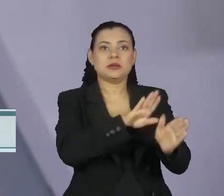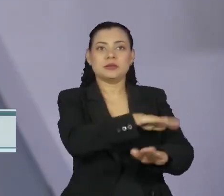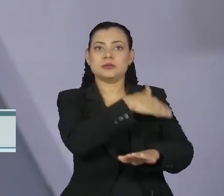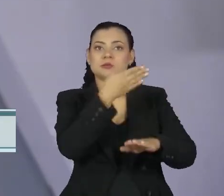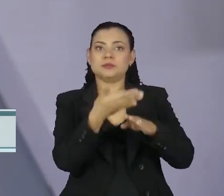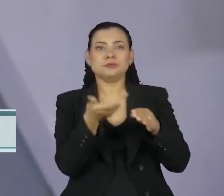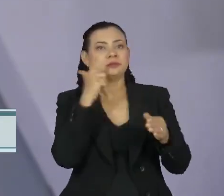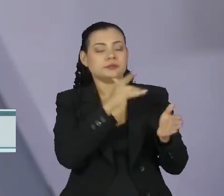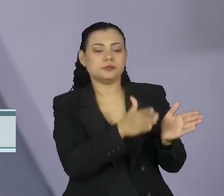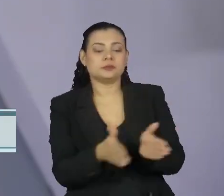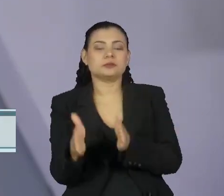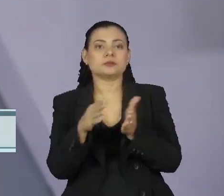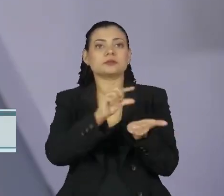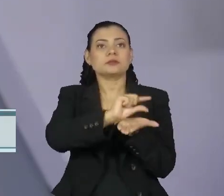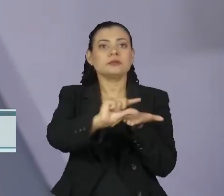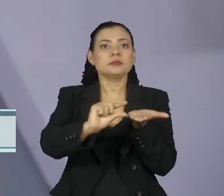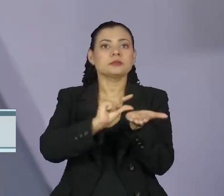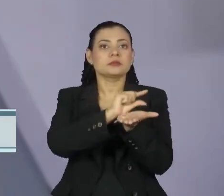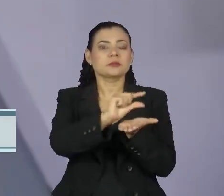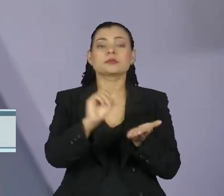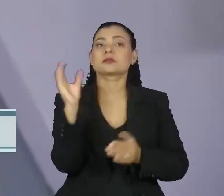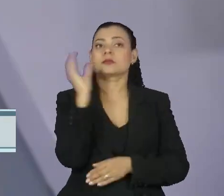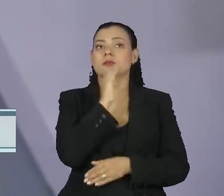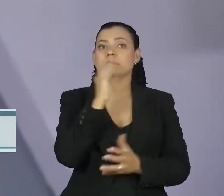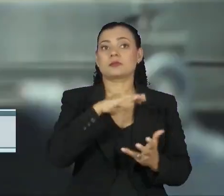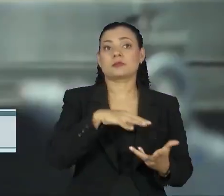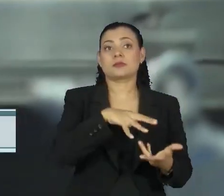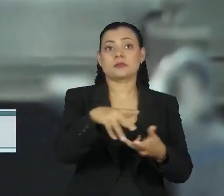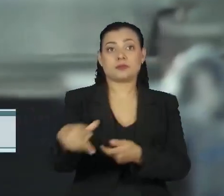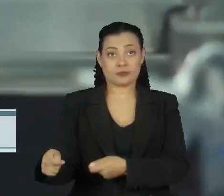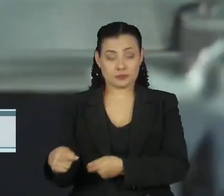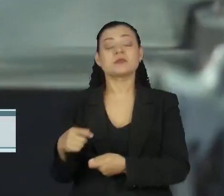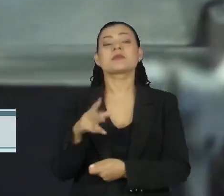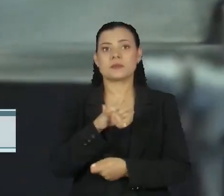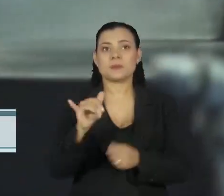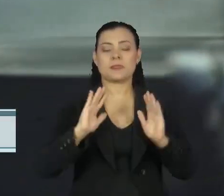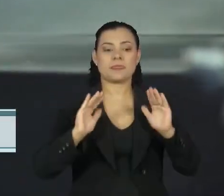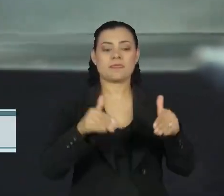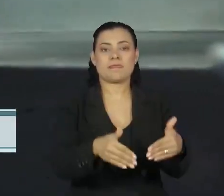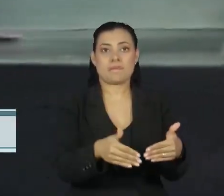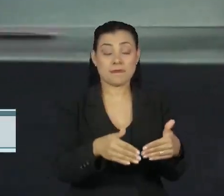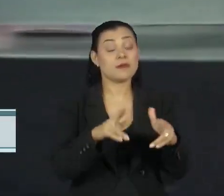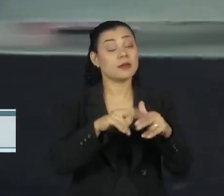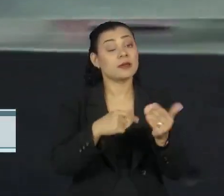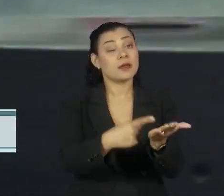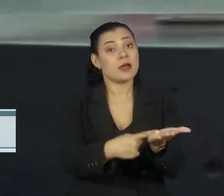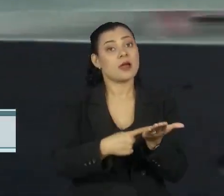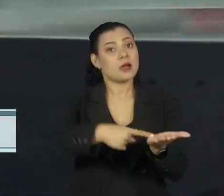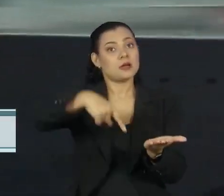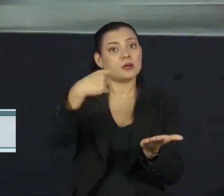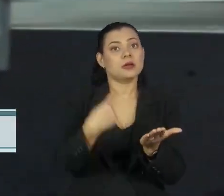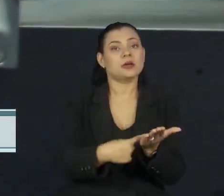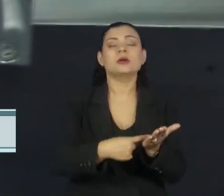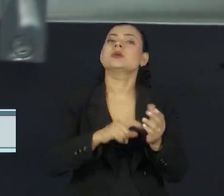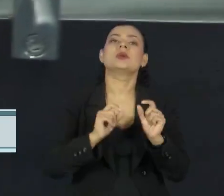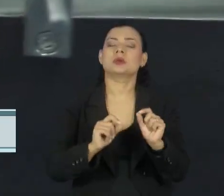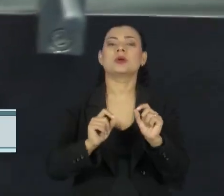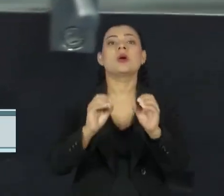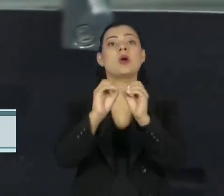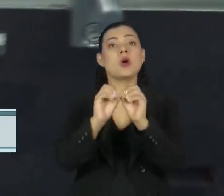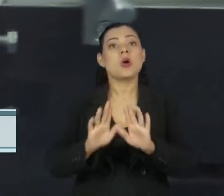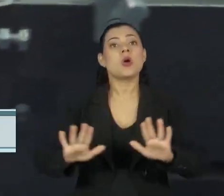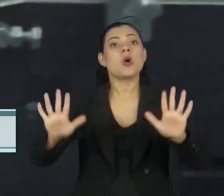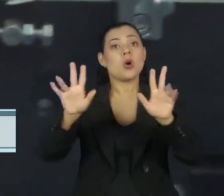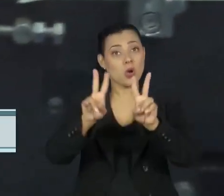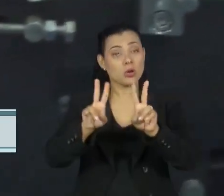produzir vacinas em situação de emergência sanitária global. Em acordo que será firmado com a Organização das Nações